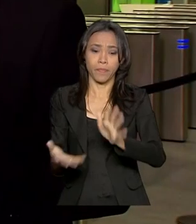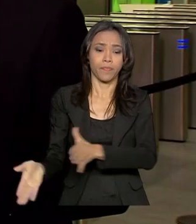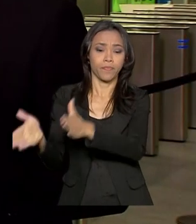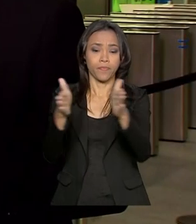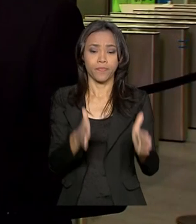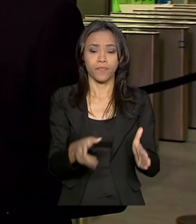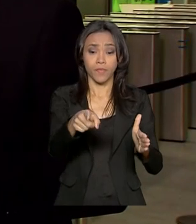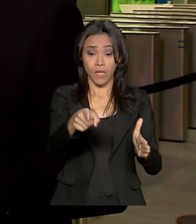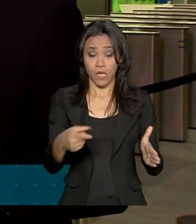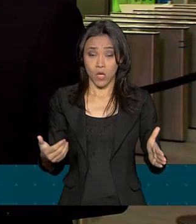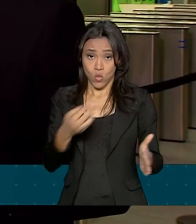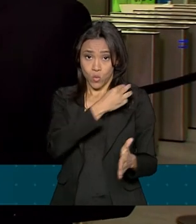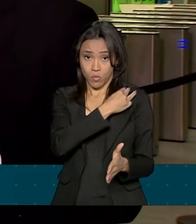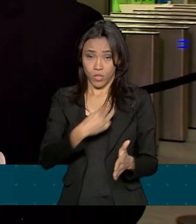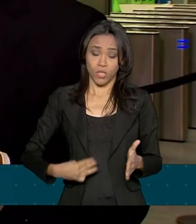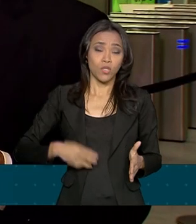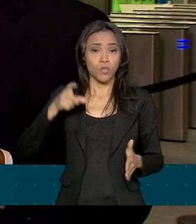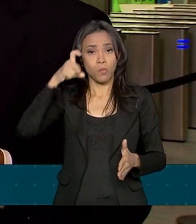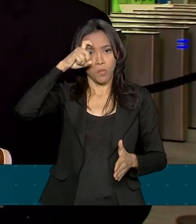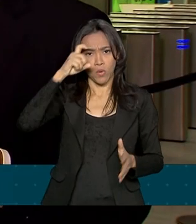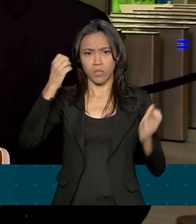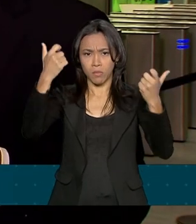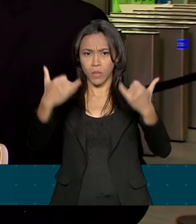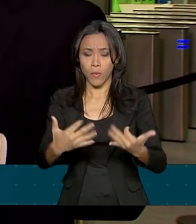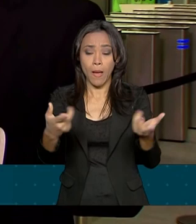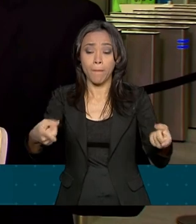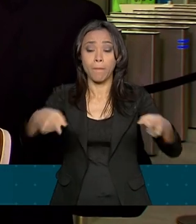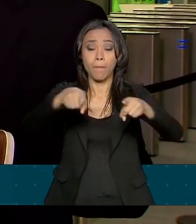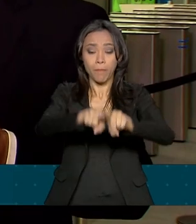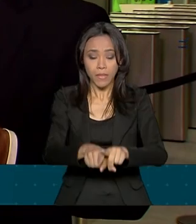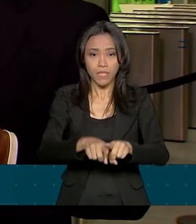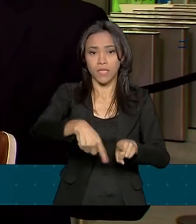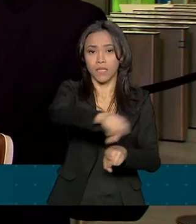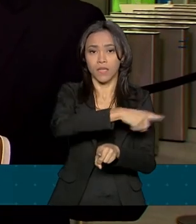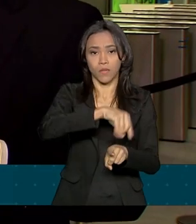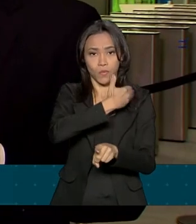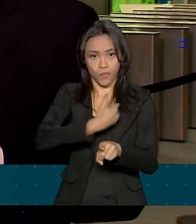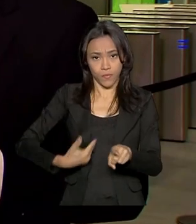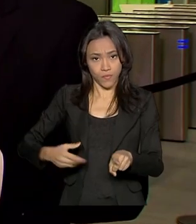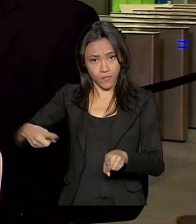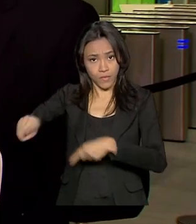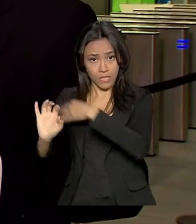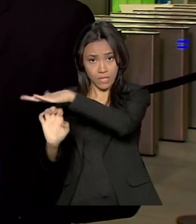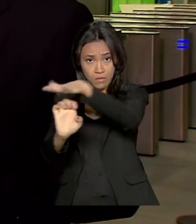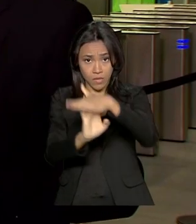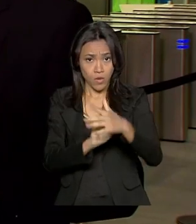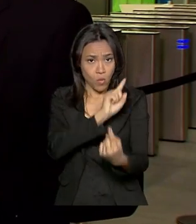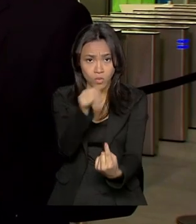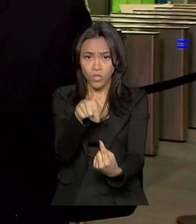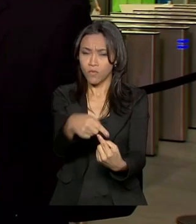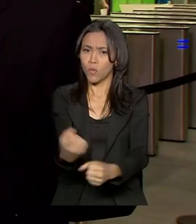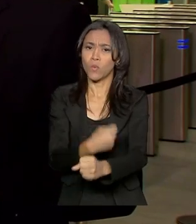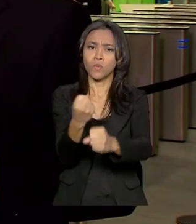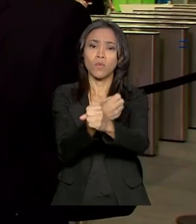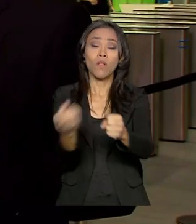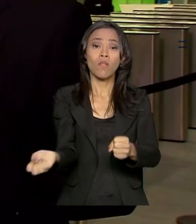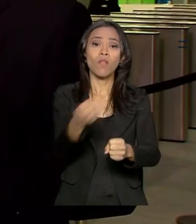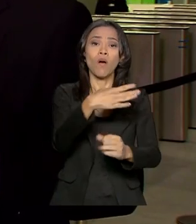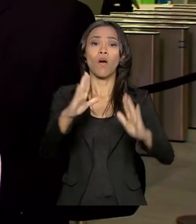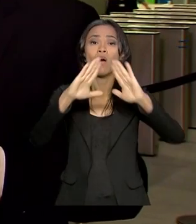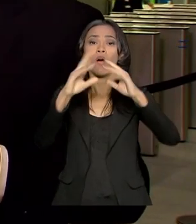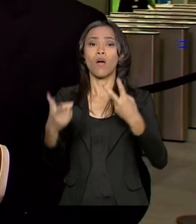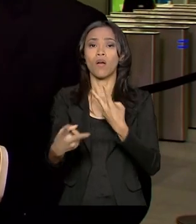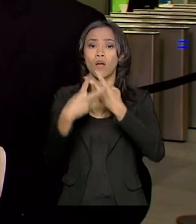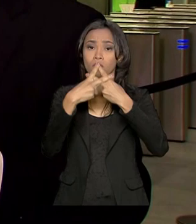Sérgio Moro destacou que as parcerias público-privadas para a administração e construção de novos presídios devem incluir a possibilidade dos